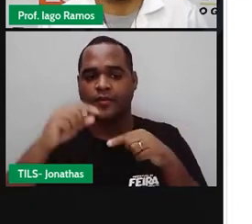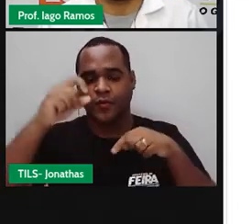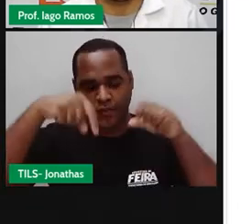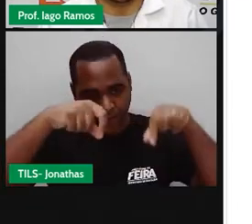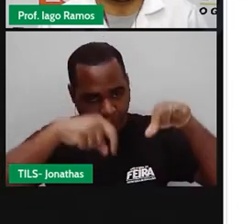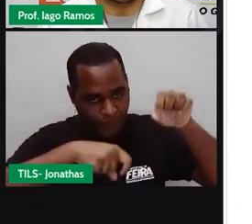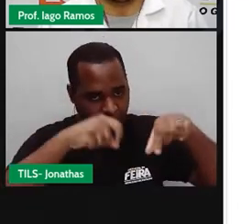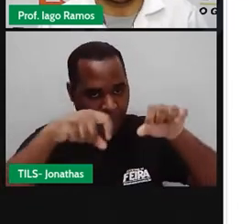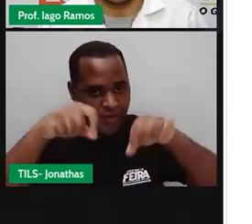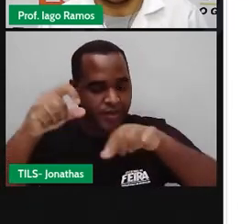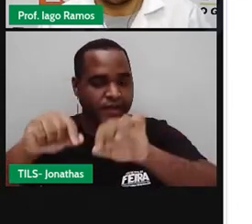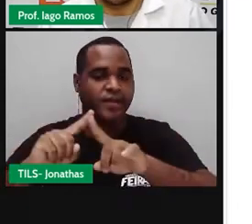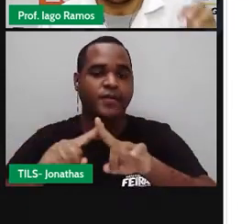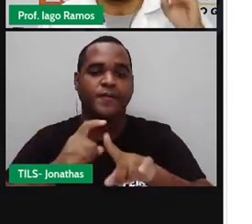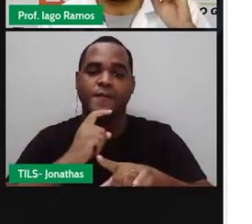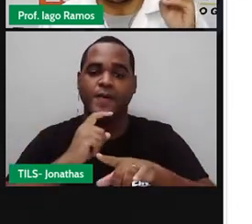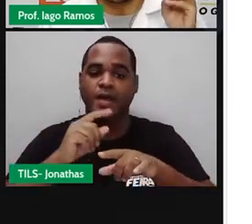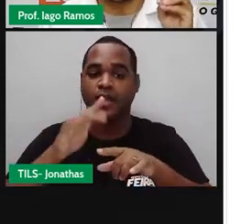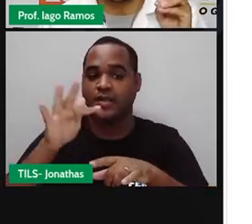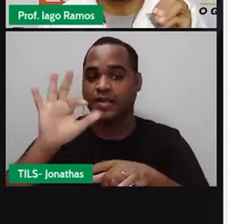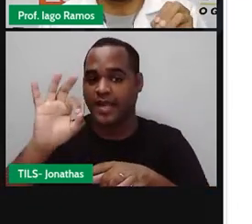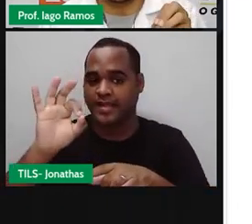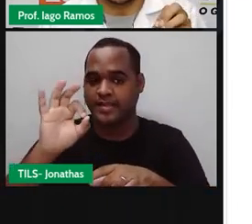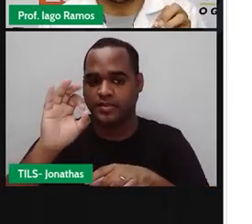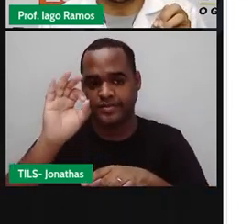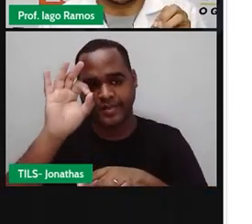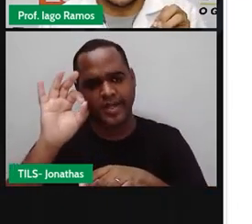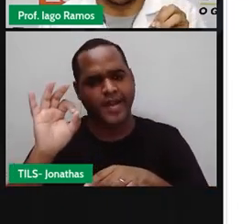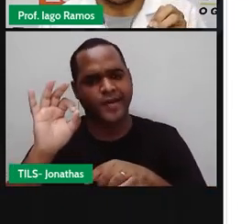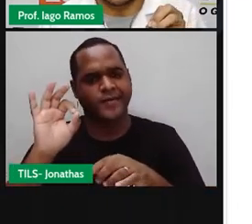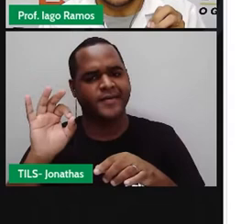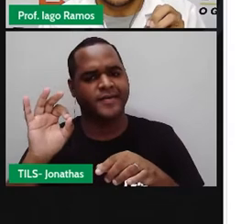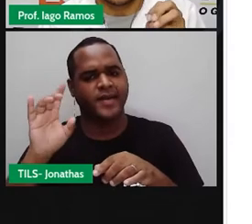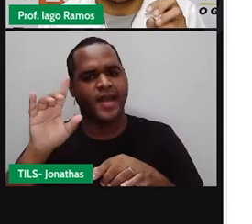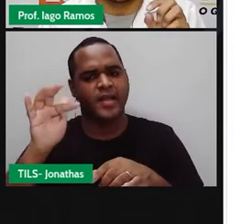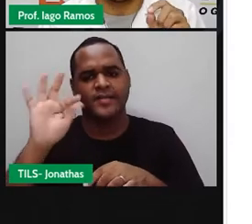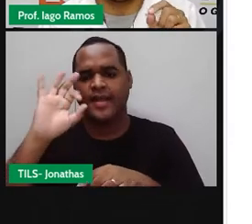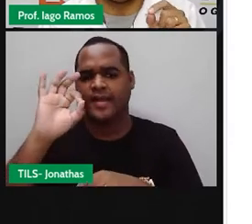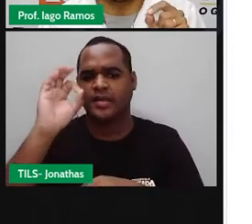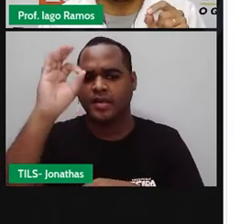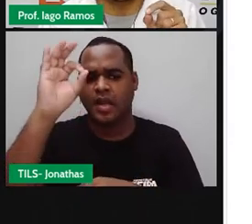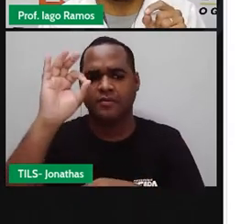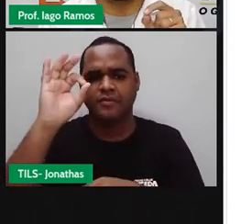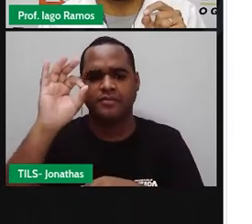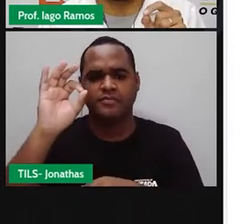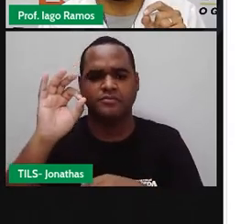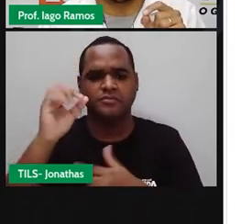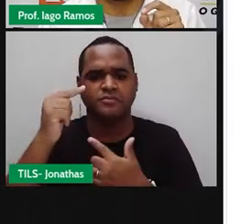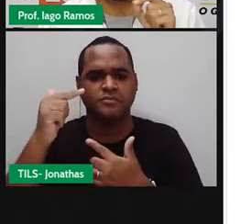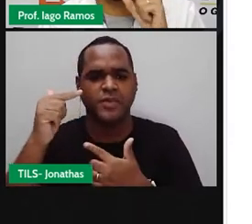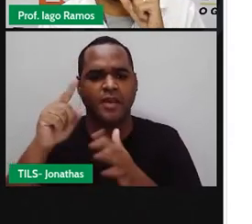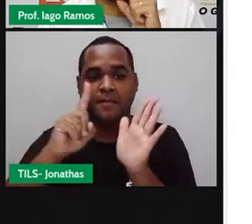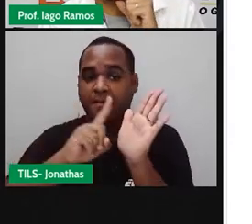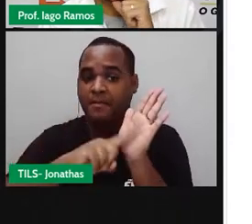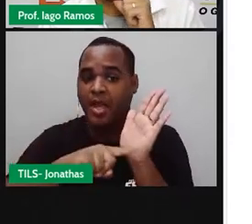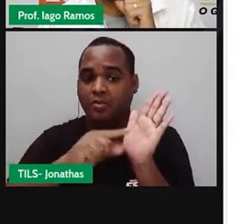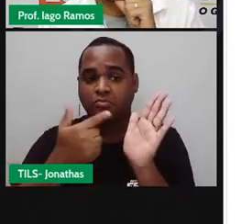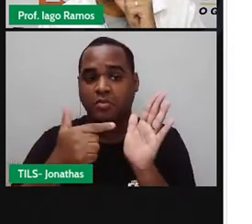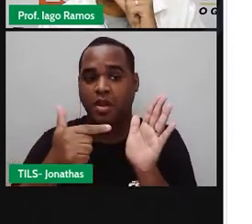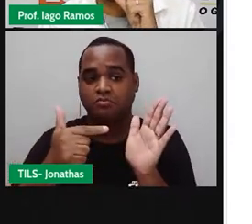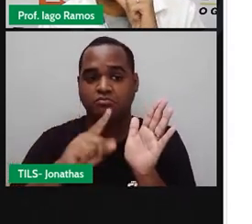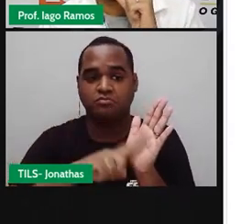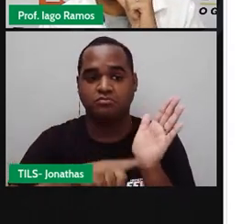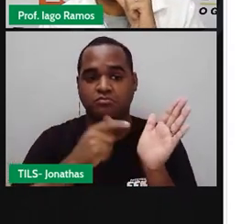passaram dos 10 graus. Veja que os 10 graus não têm o sinalzinho de menos na frente.